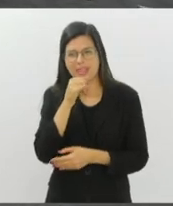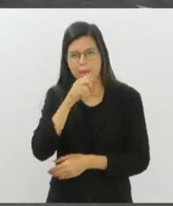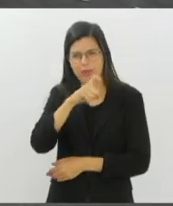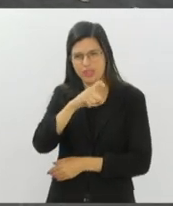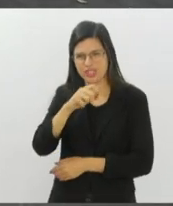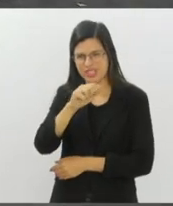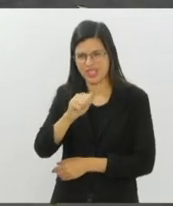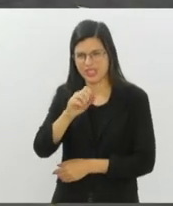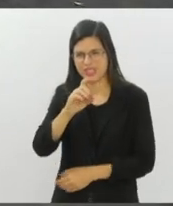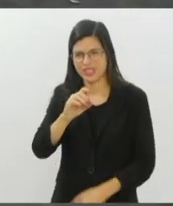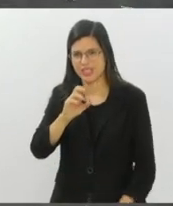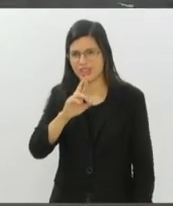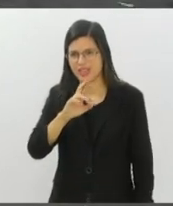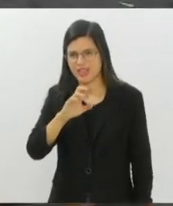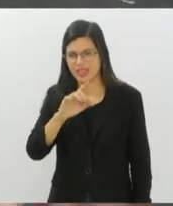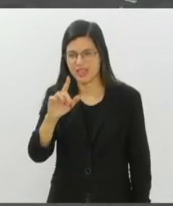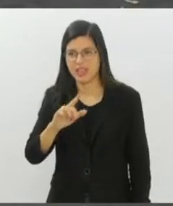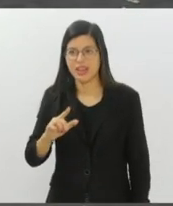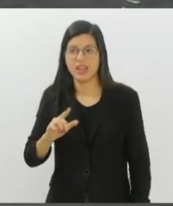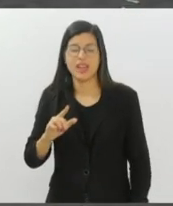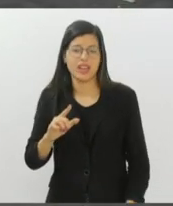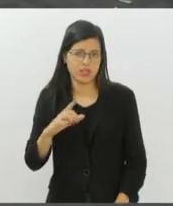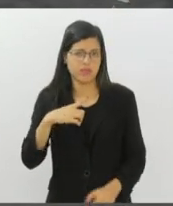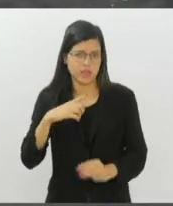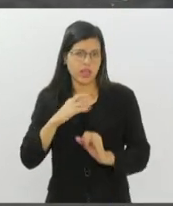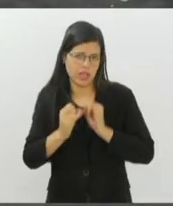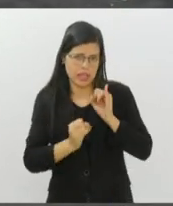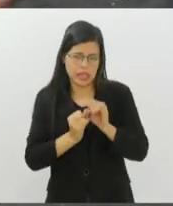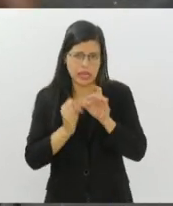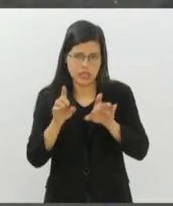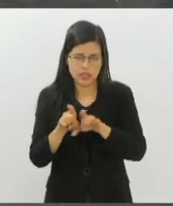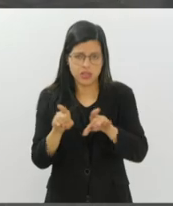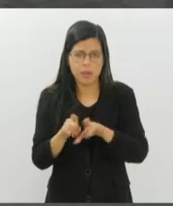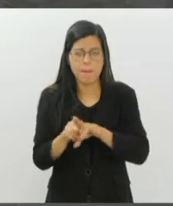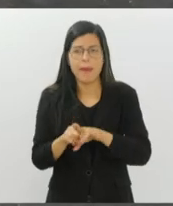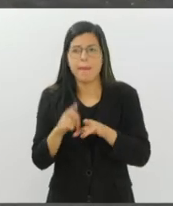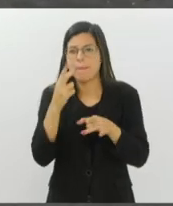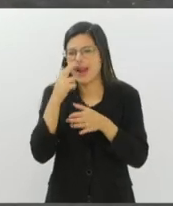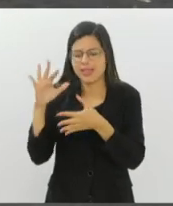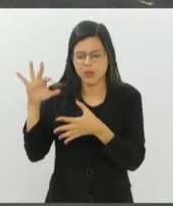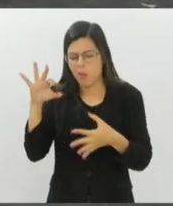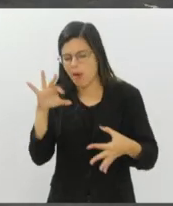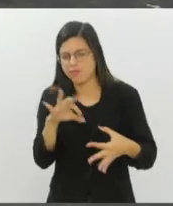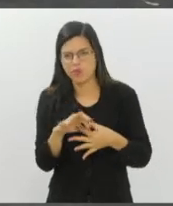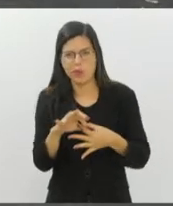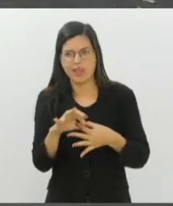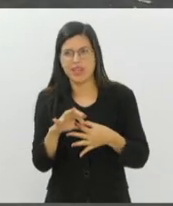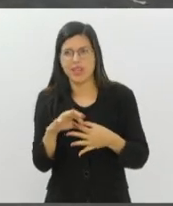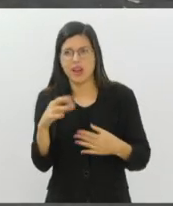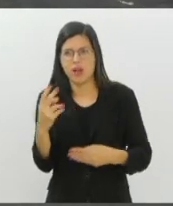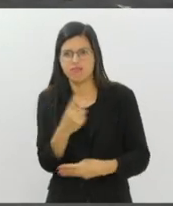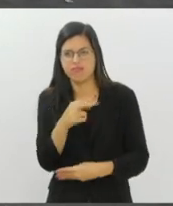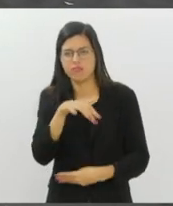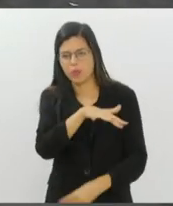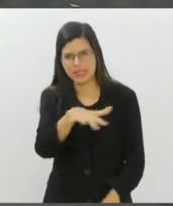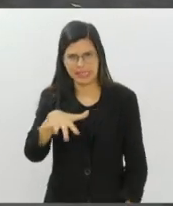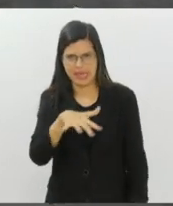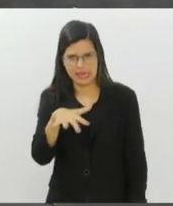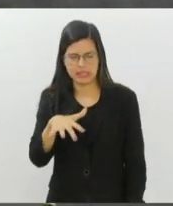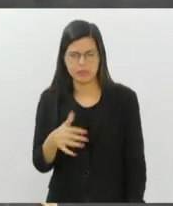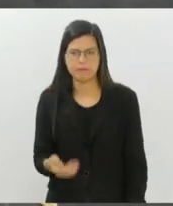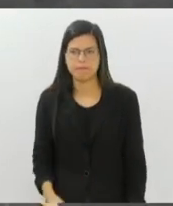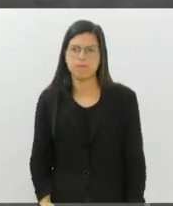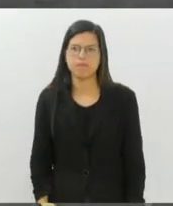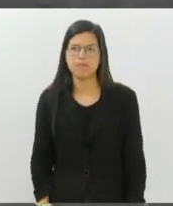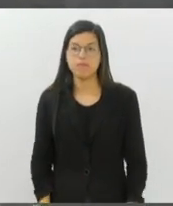como um jogo digital, ou seja, então é uma união dessas duas áreas. Então acho que